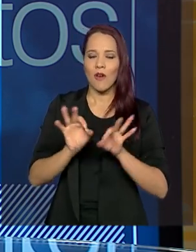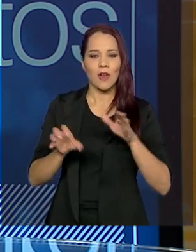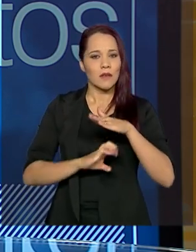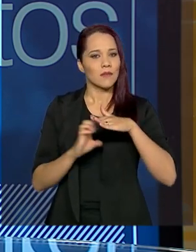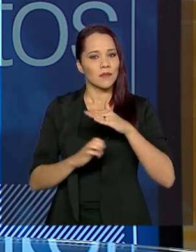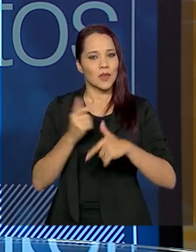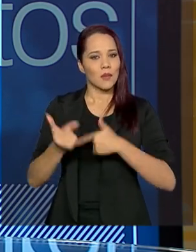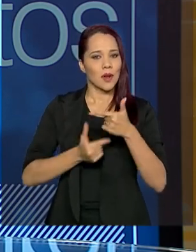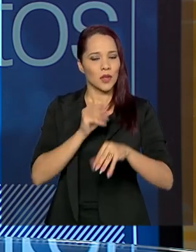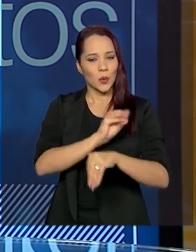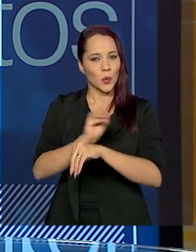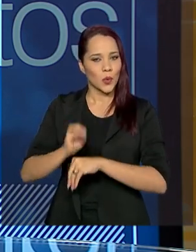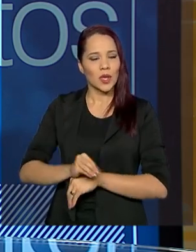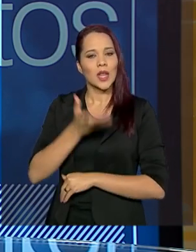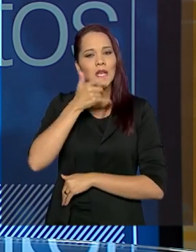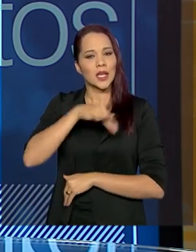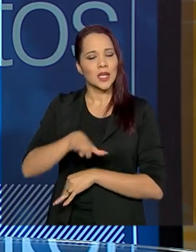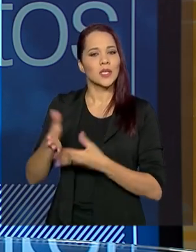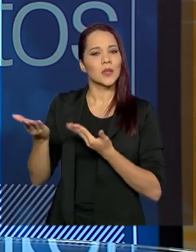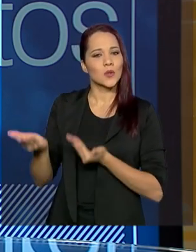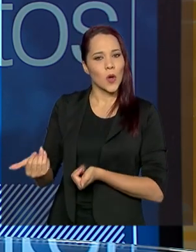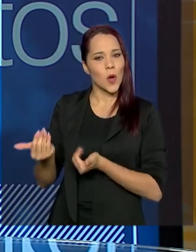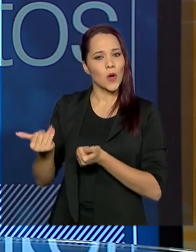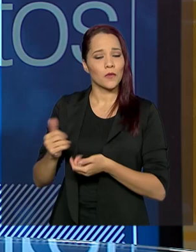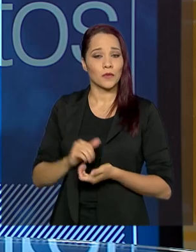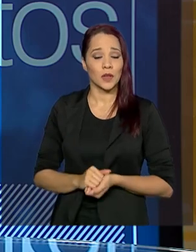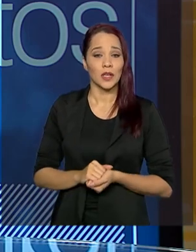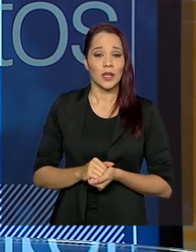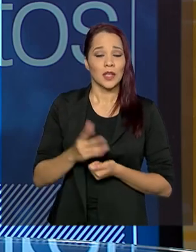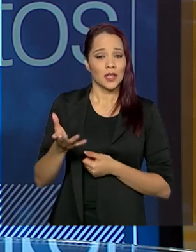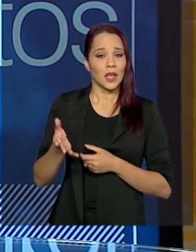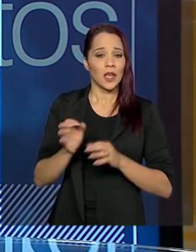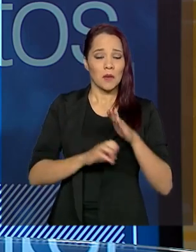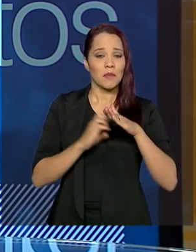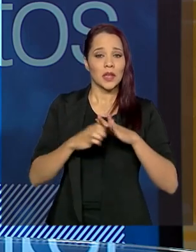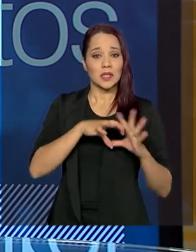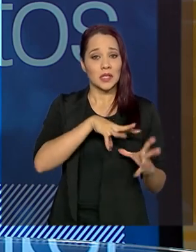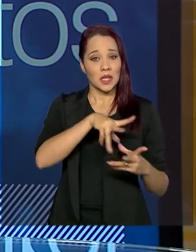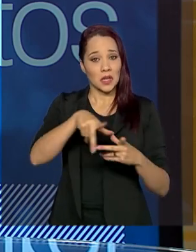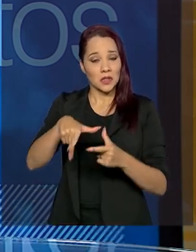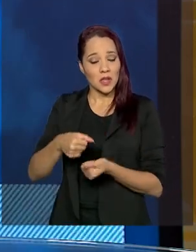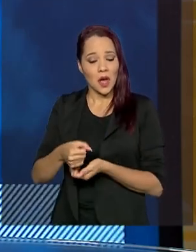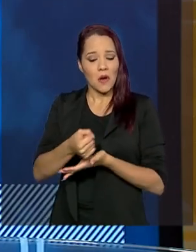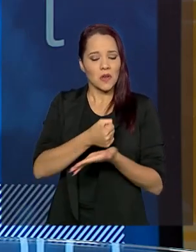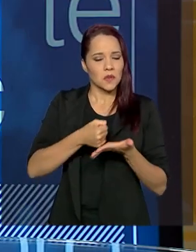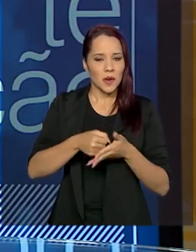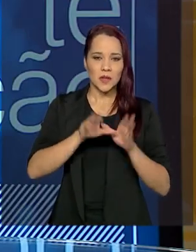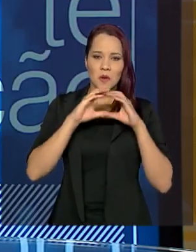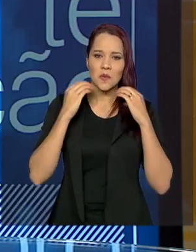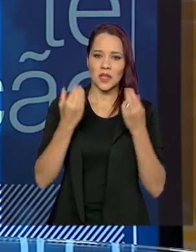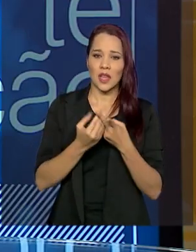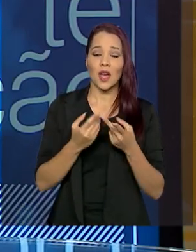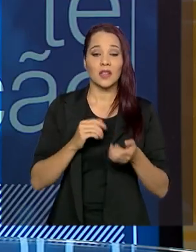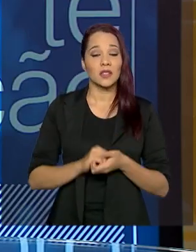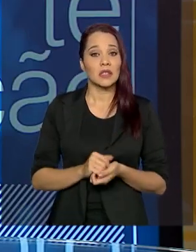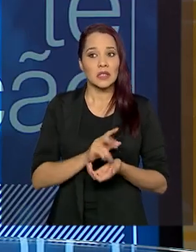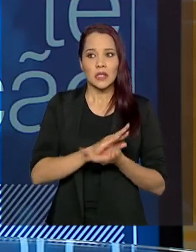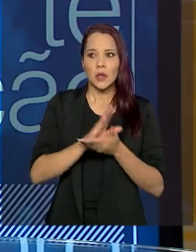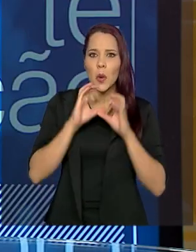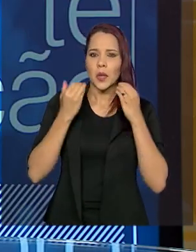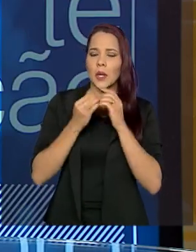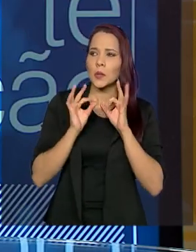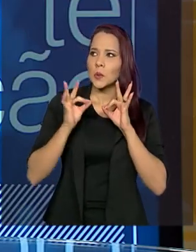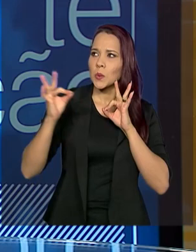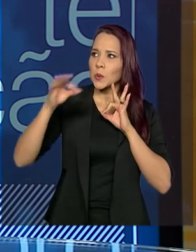no cuidado da criança e do adolescente, organizações internacionais, organizações de base comunitária, nas comunidades mais remotas do